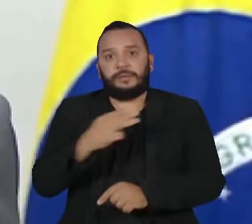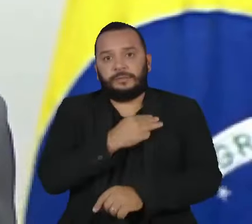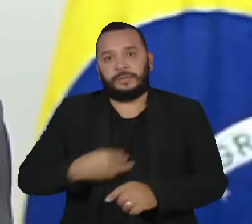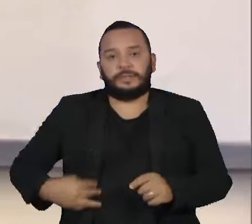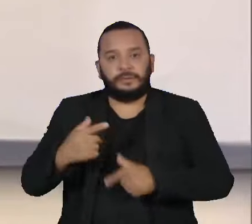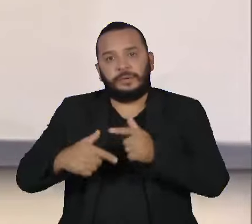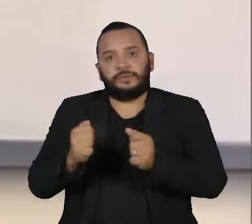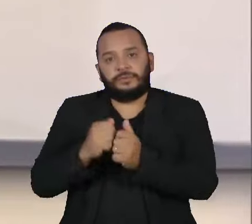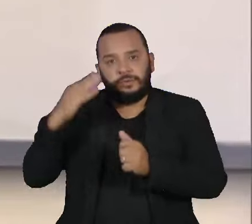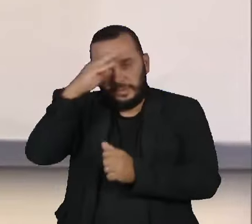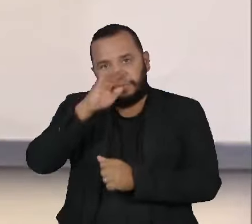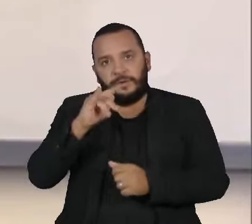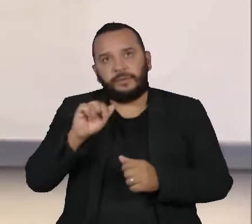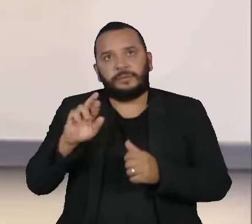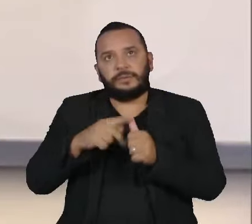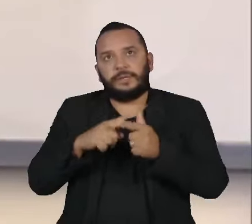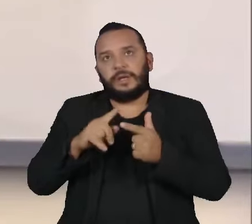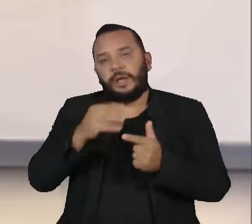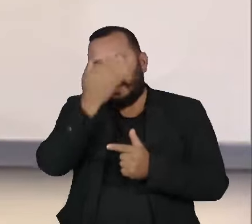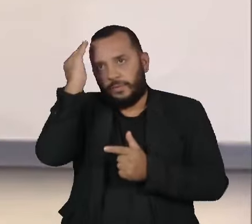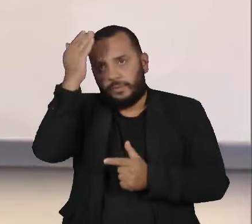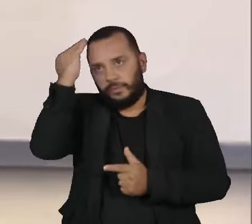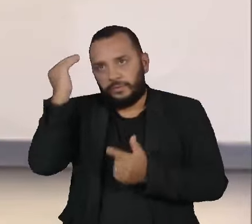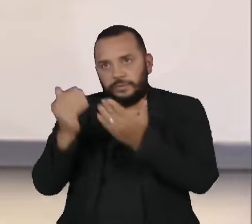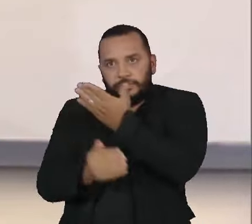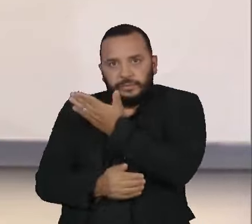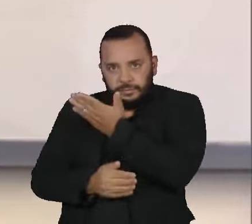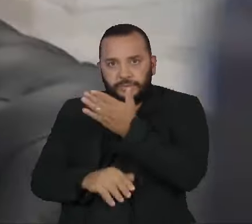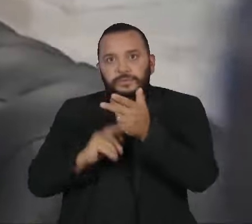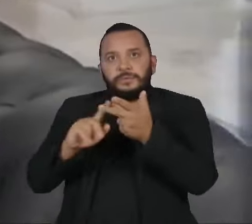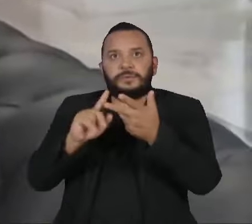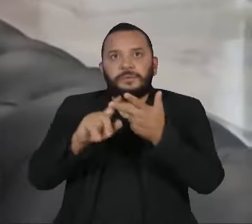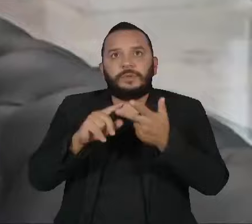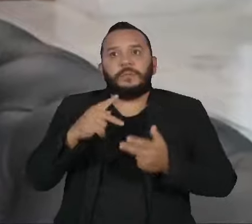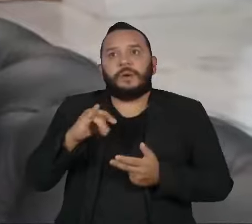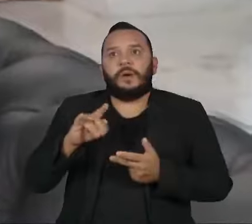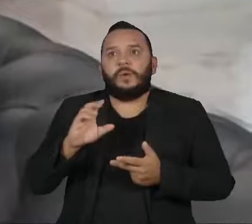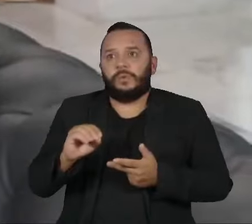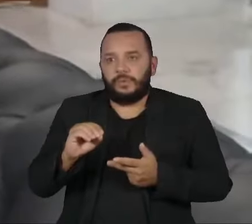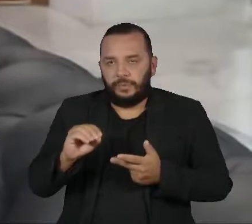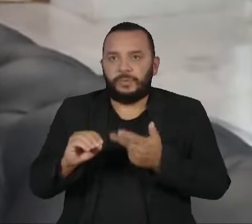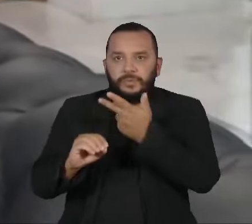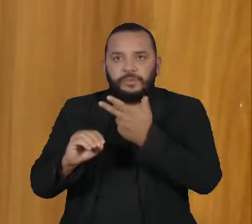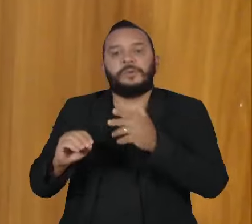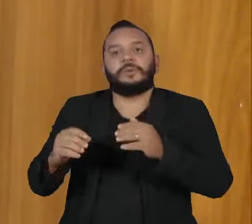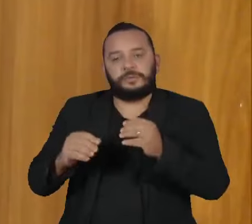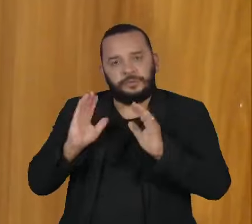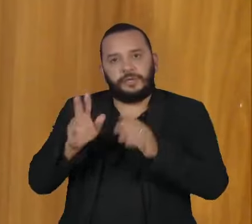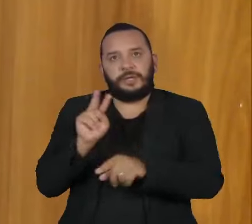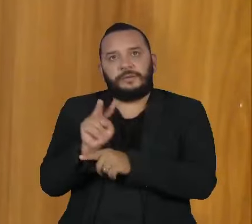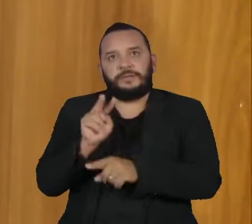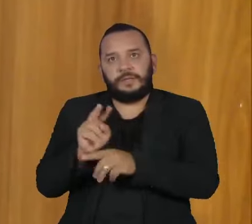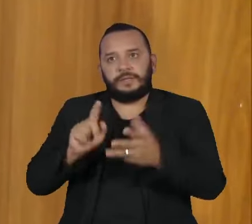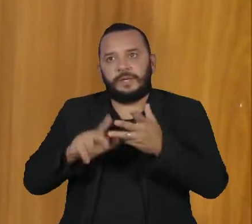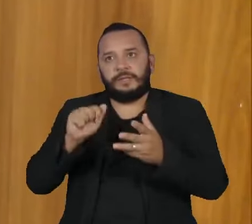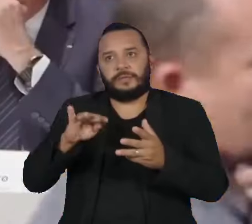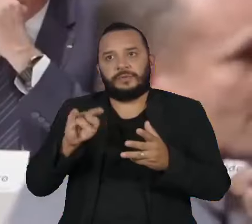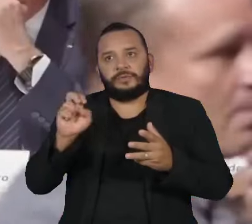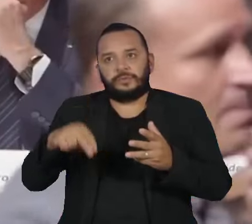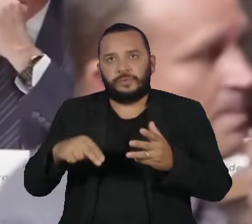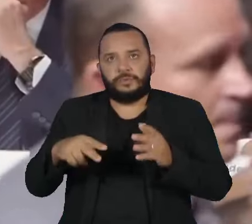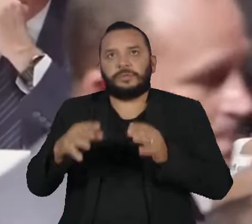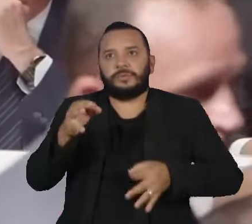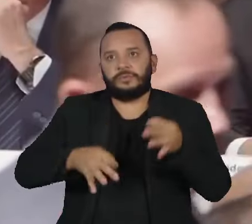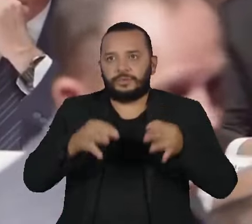Neto, da Defesa, Augusto Heleno, do Gabinete de Segurança Institucional, Paulo Sérgio Nogueira, da Defesa e Anderson Torres, da Justiça.